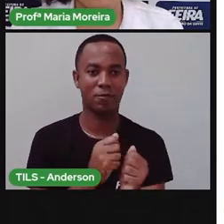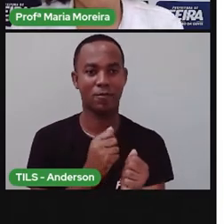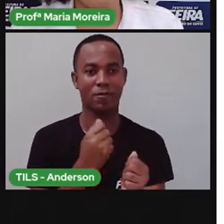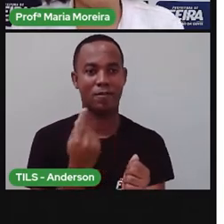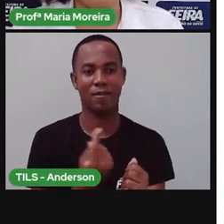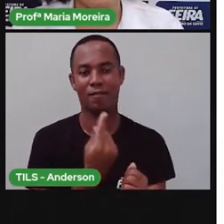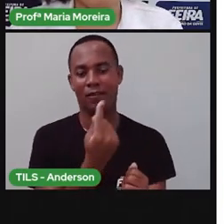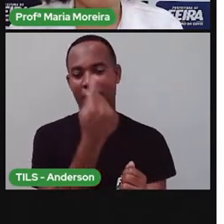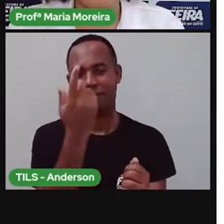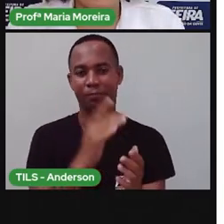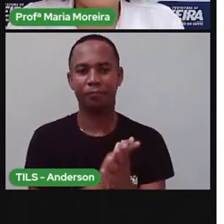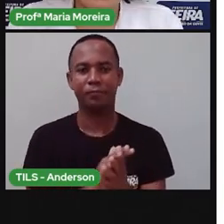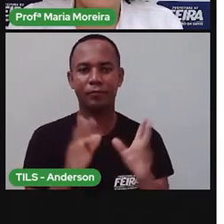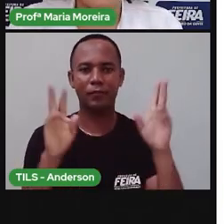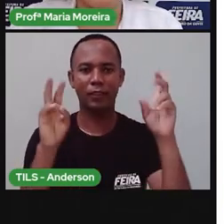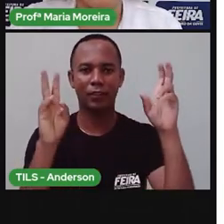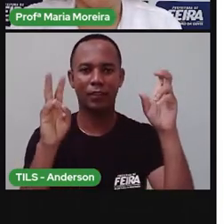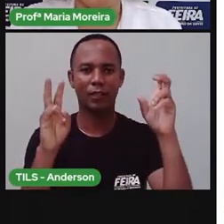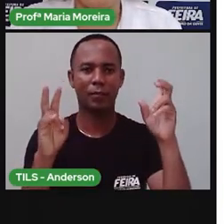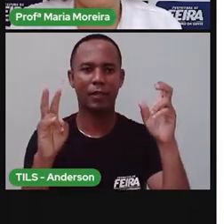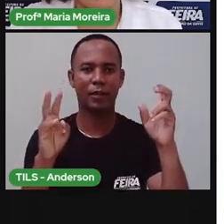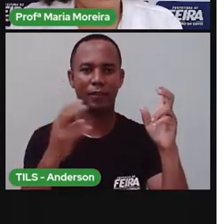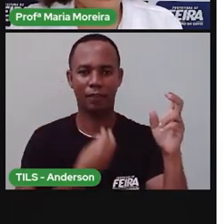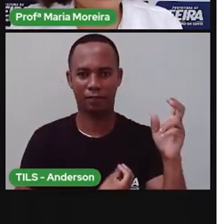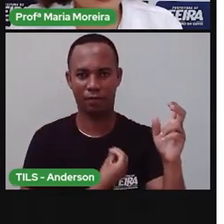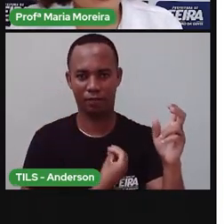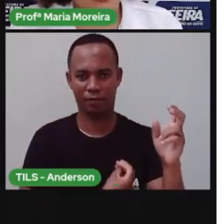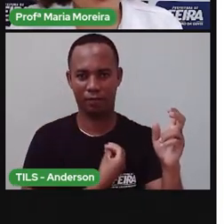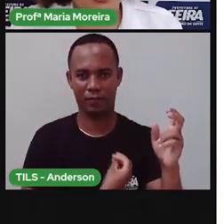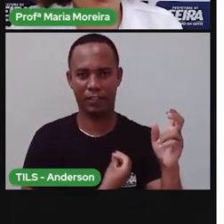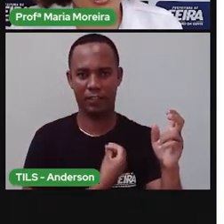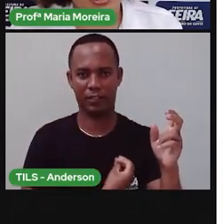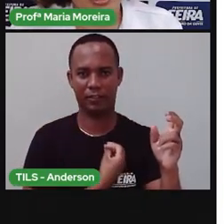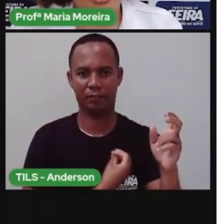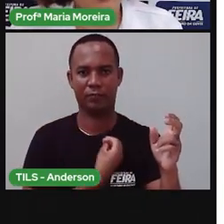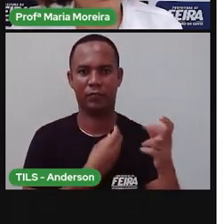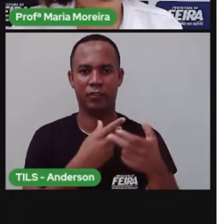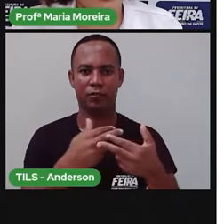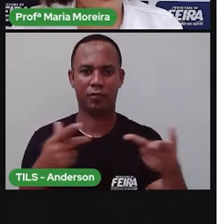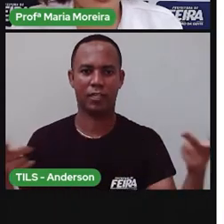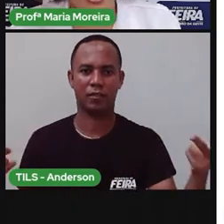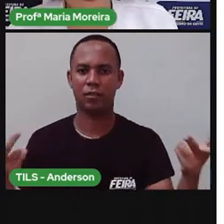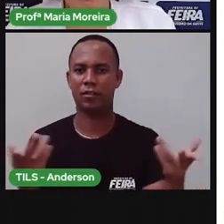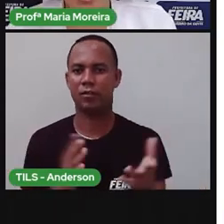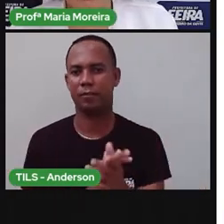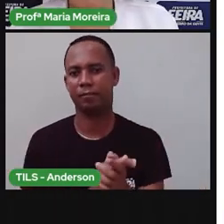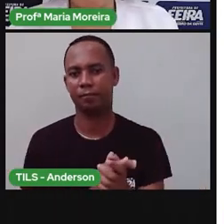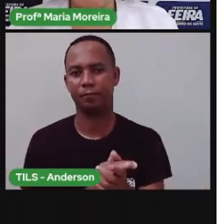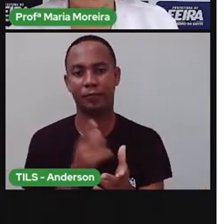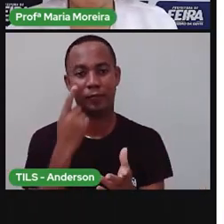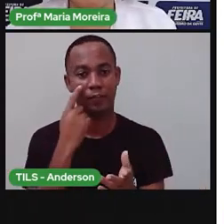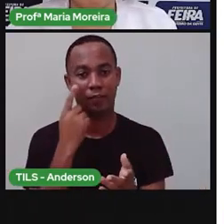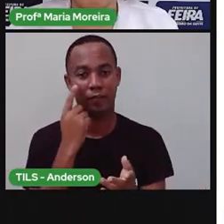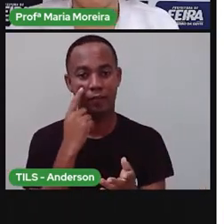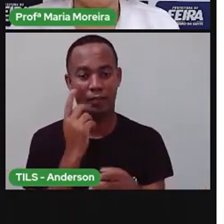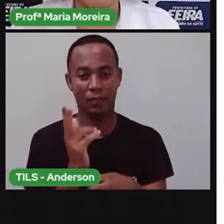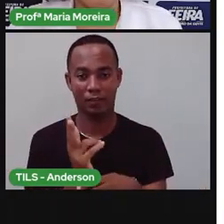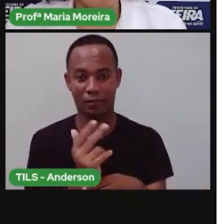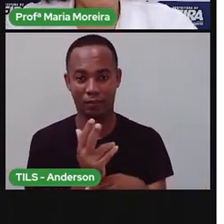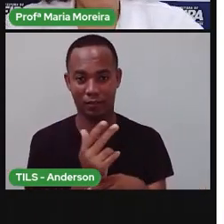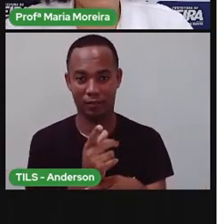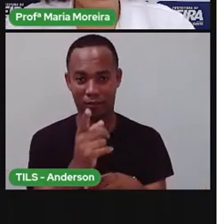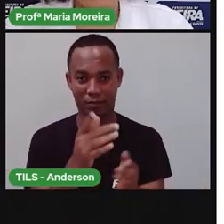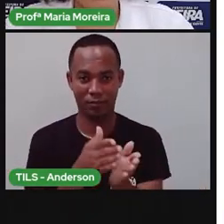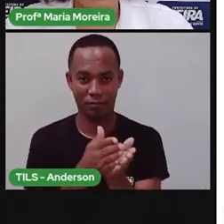continuar com o nosso tema. Seres vivos. E esse desenhozinho aí, né? Esse barquinho cheio de animais.